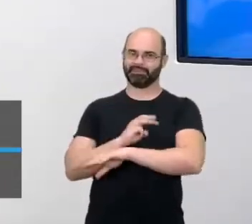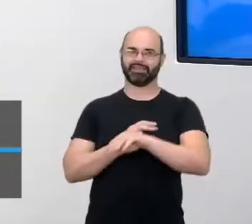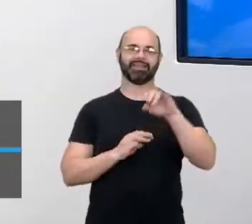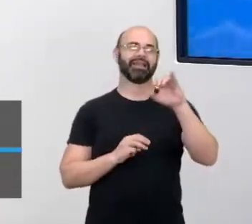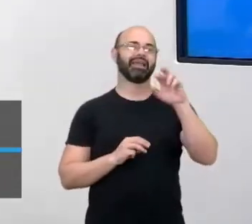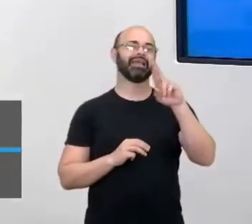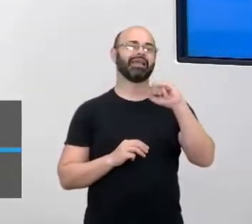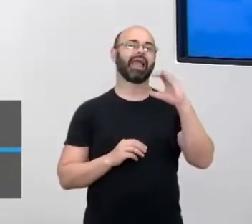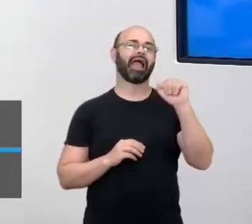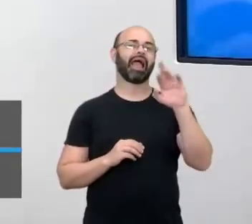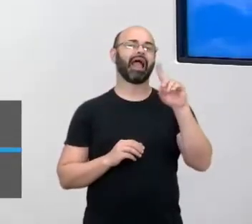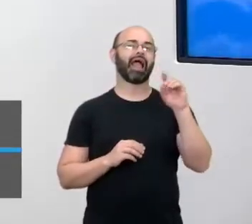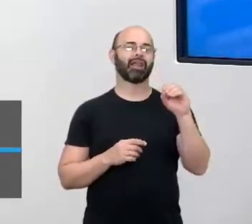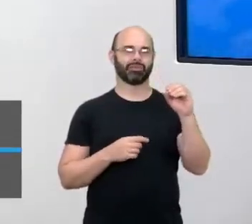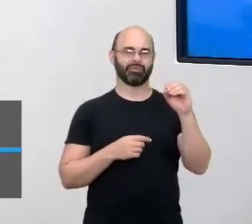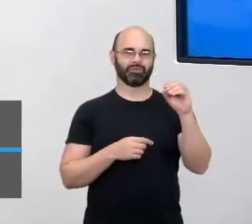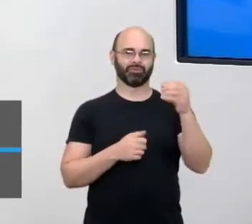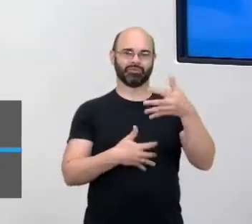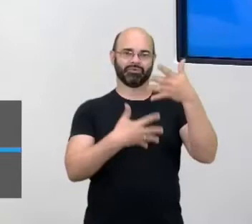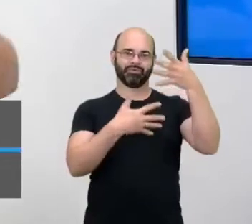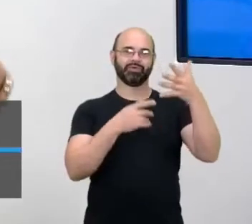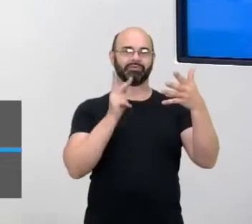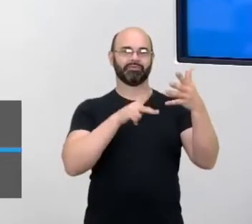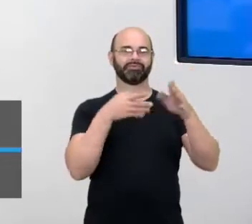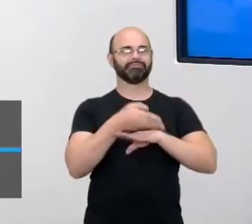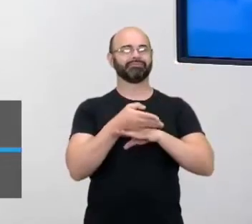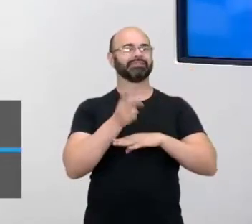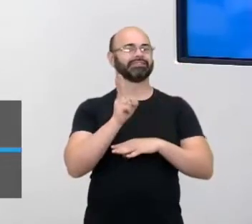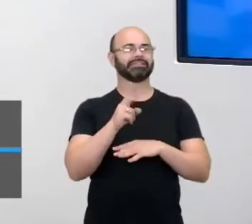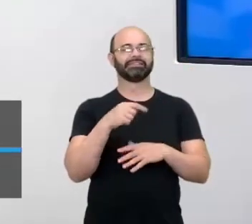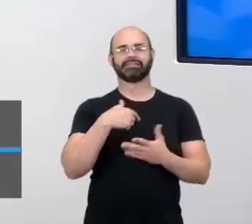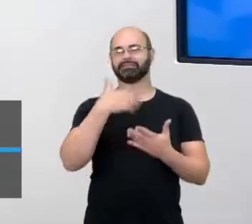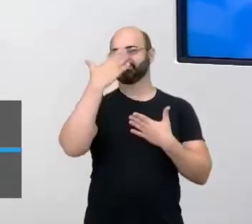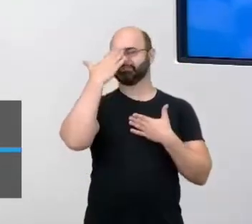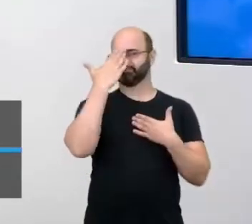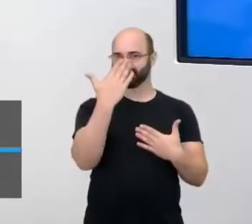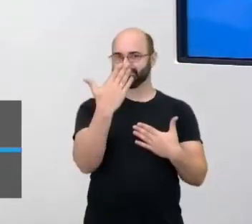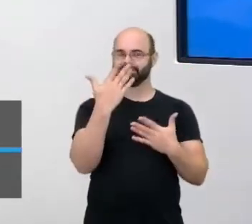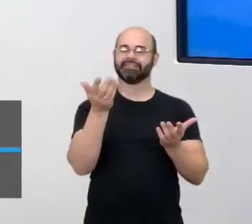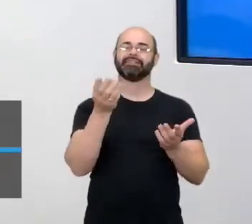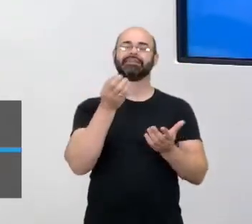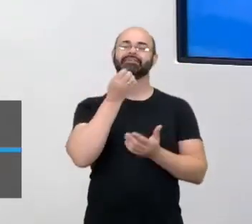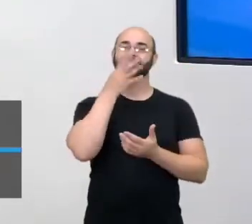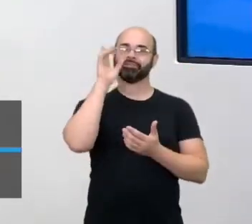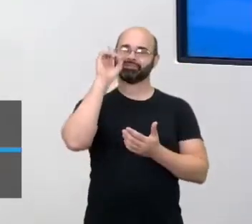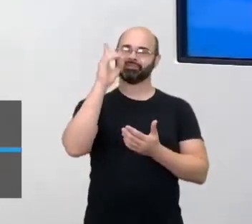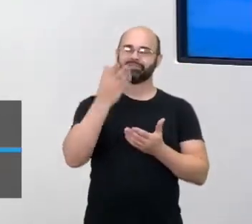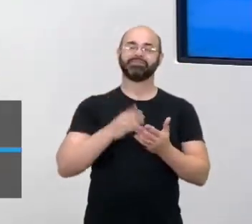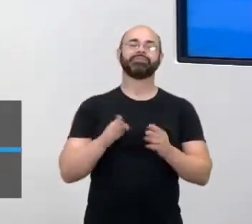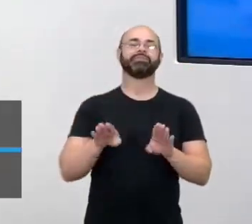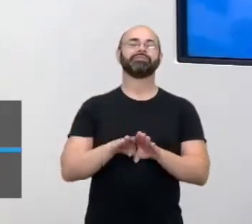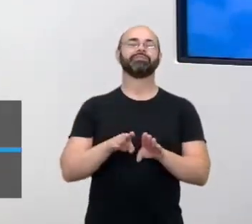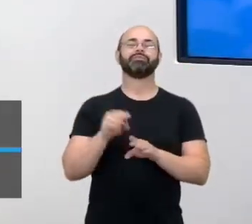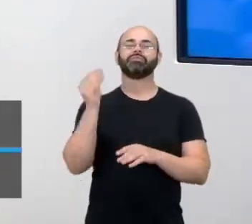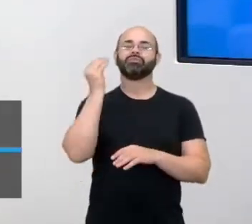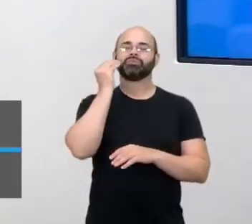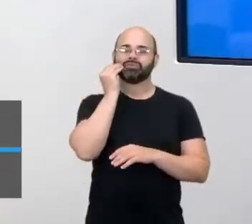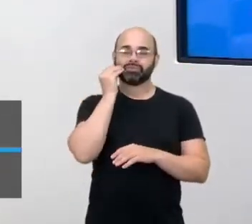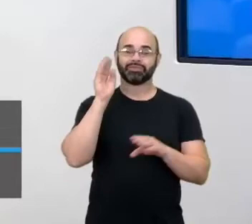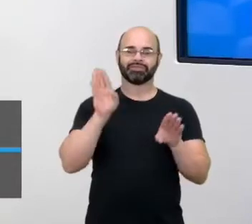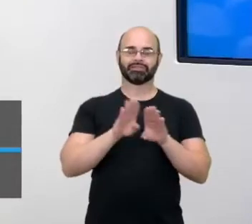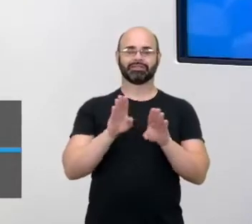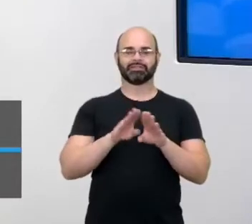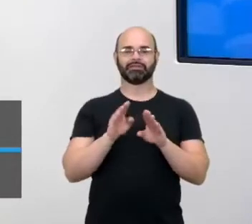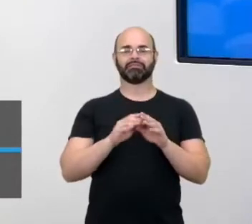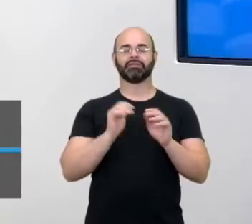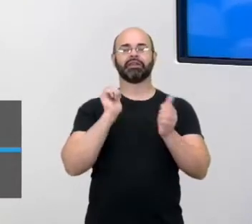professor que está sempre conosco aqui, contribuindo. E também mandar um super beijo para os atletas do